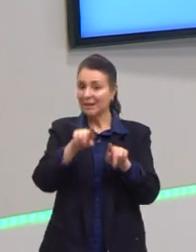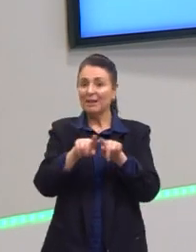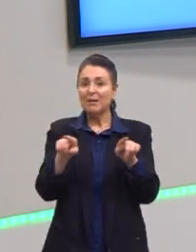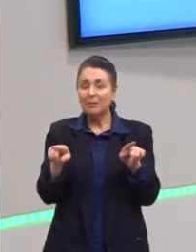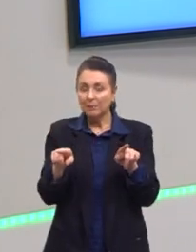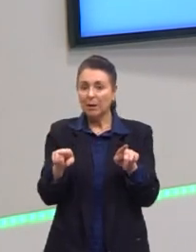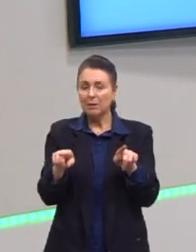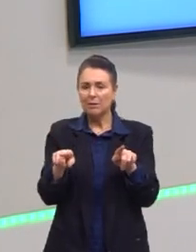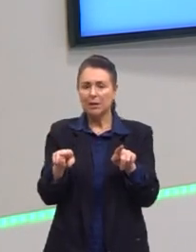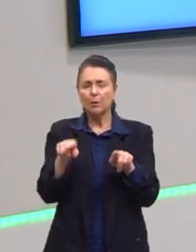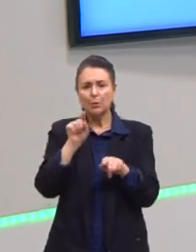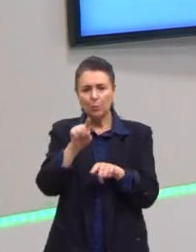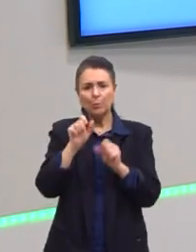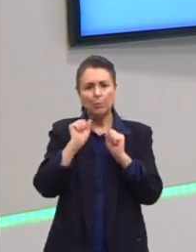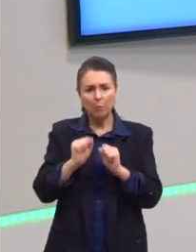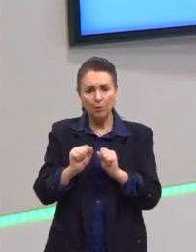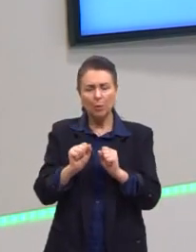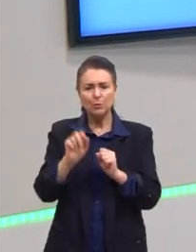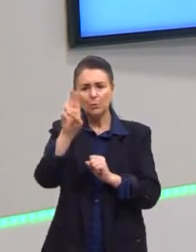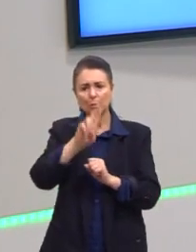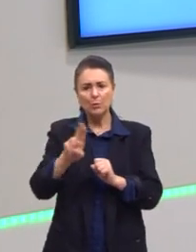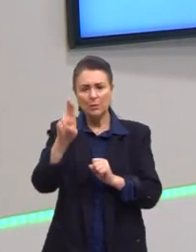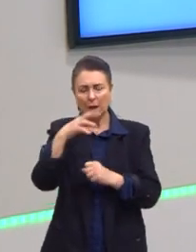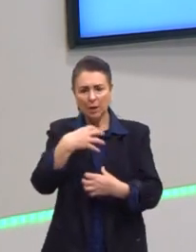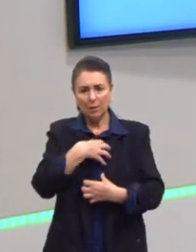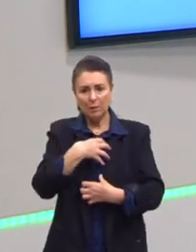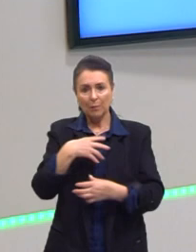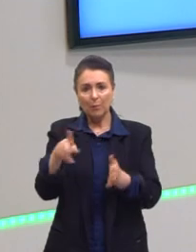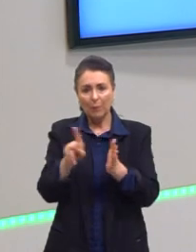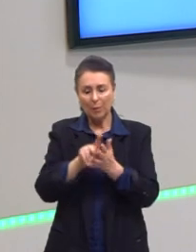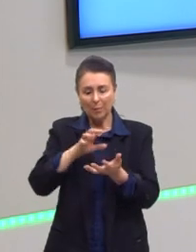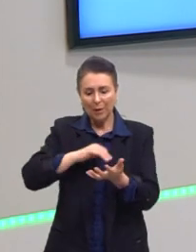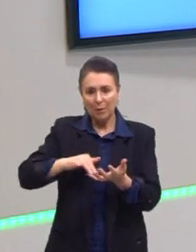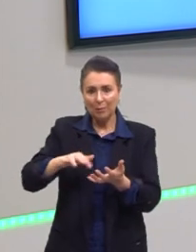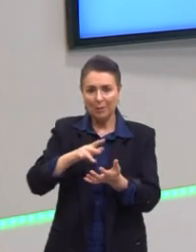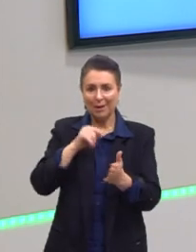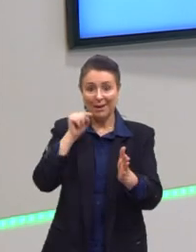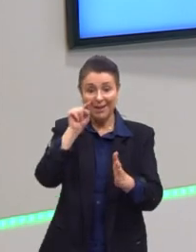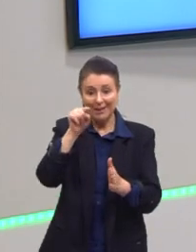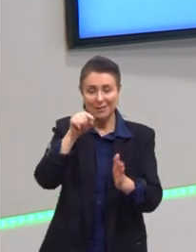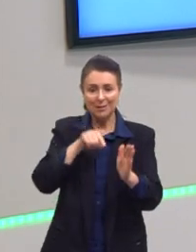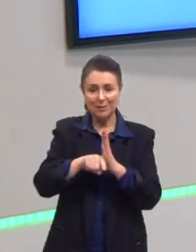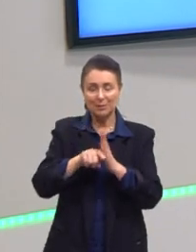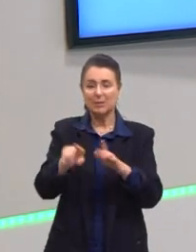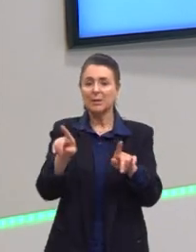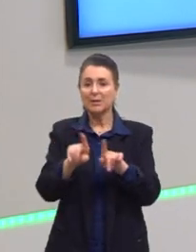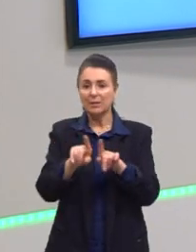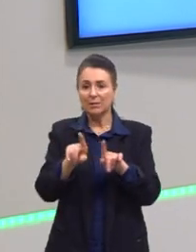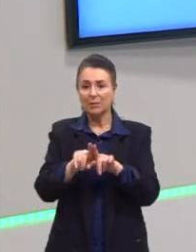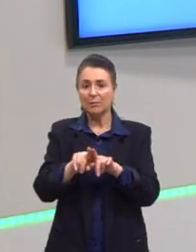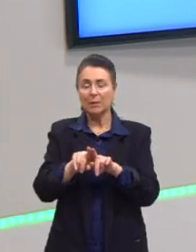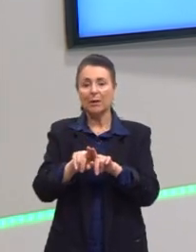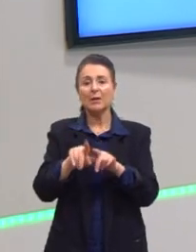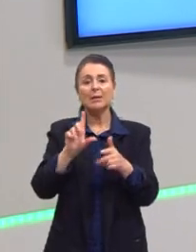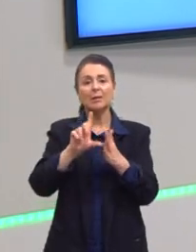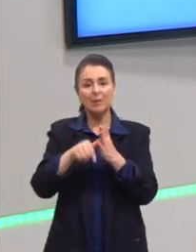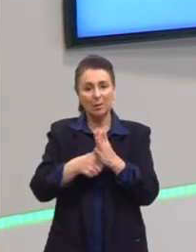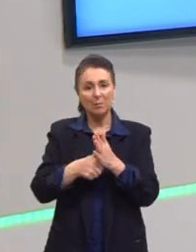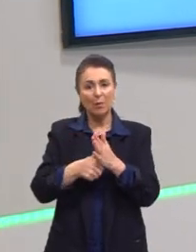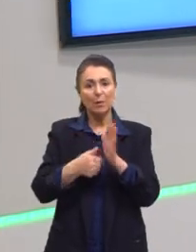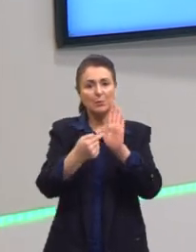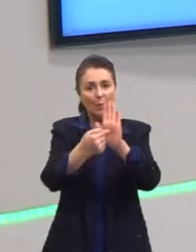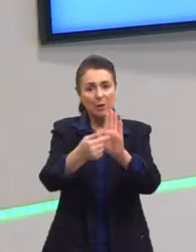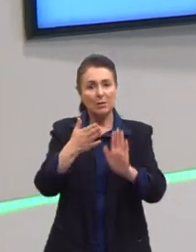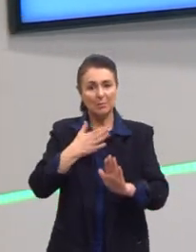Bolem ideias, bolem aí uma forma para vocês calcularem essa questão e também compartilhem depois comigo,